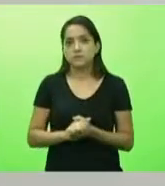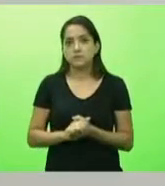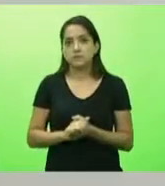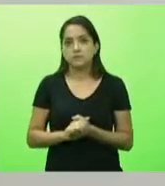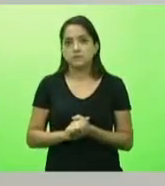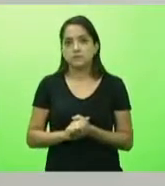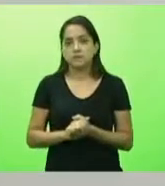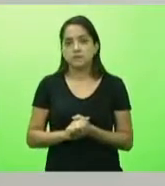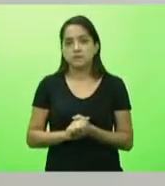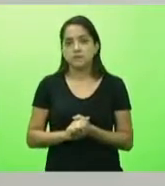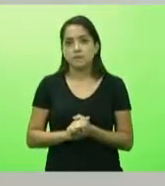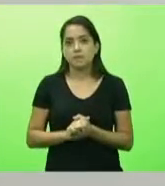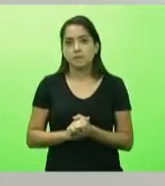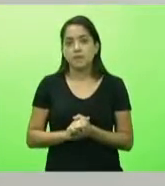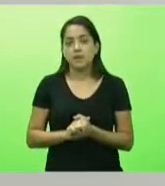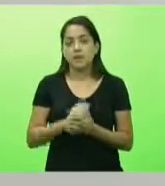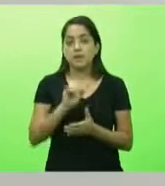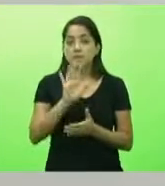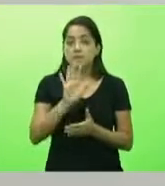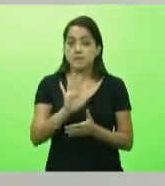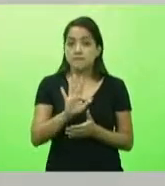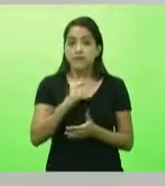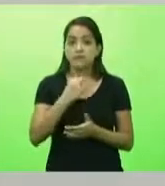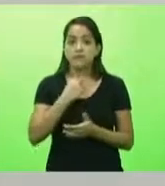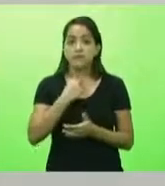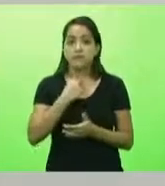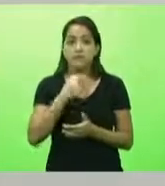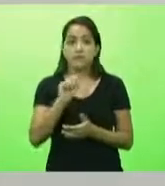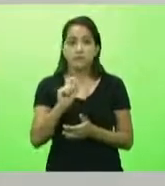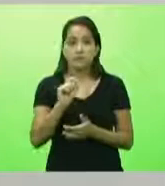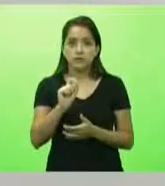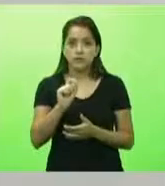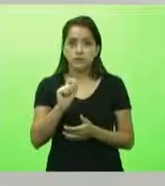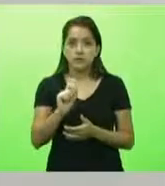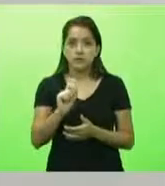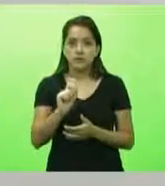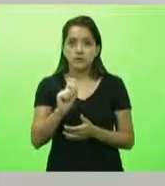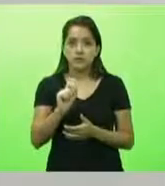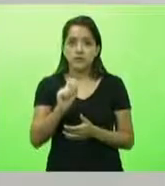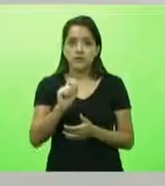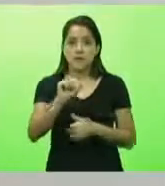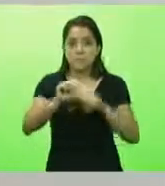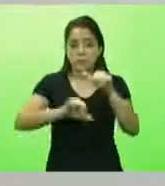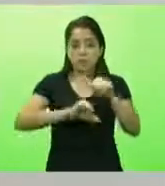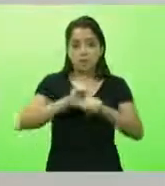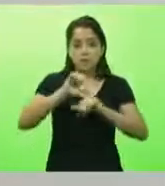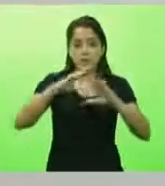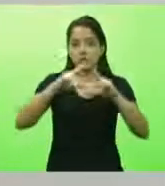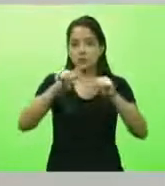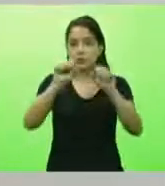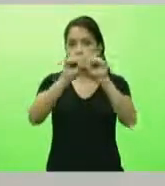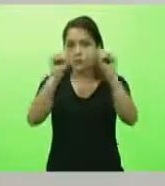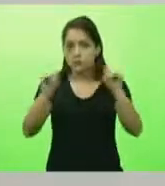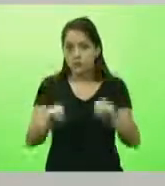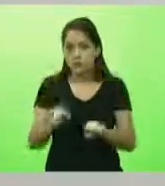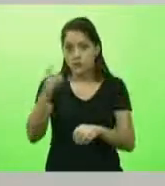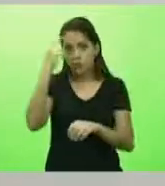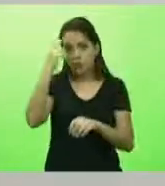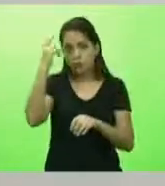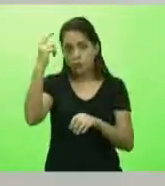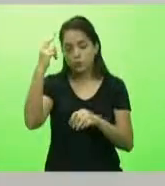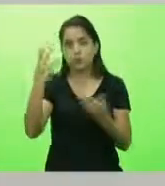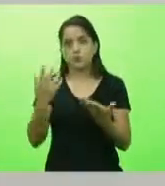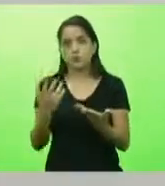o que a gente não pode é fazer mudar todo um sistema, uma cultura, em